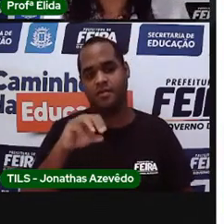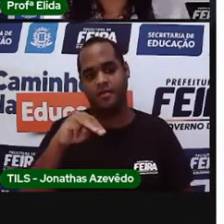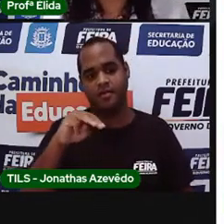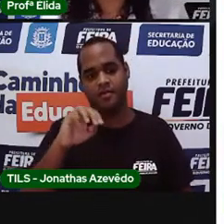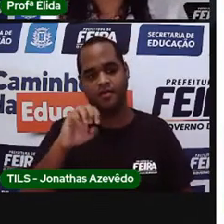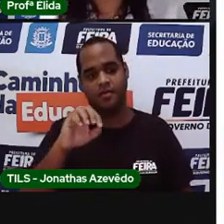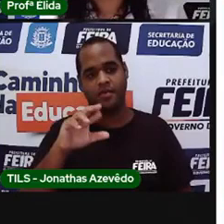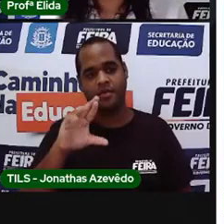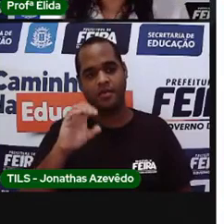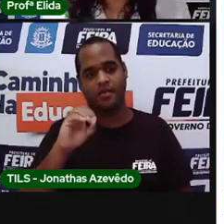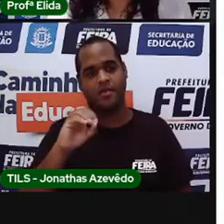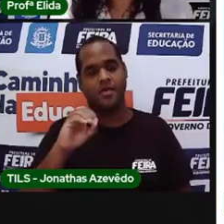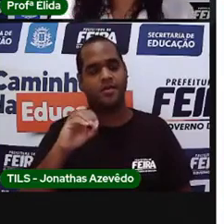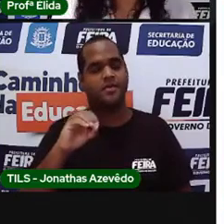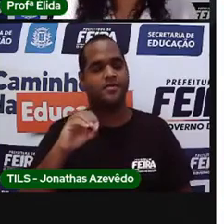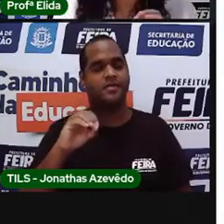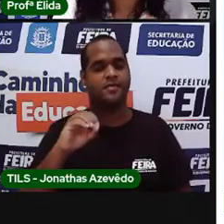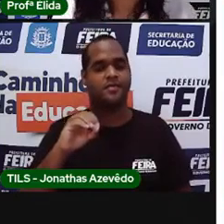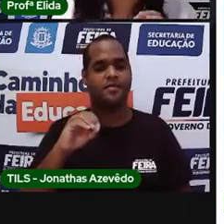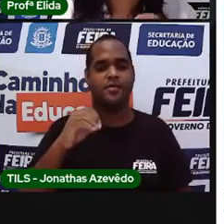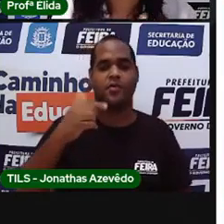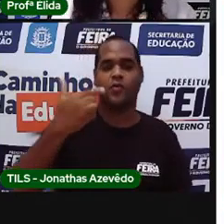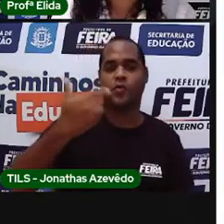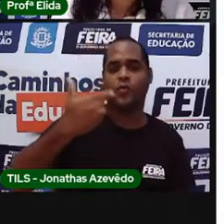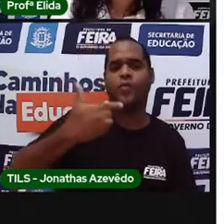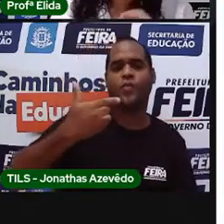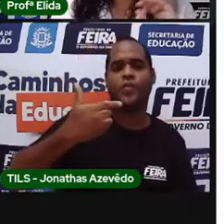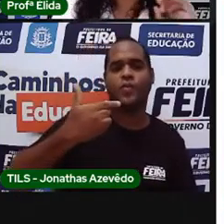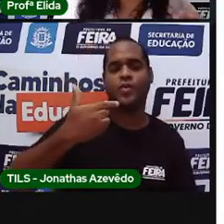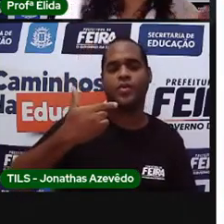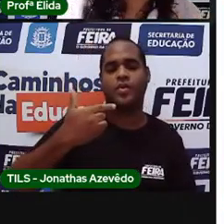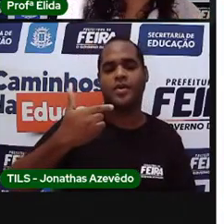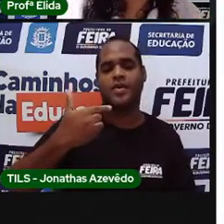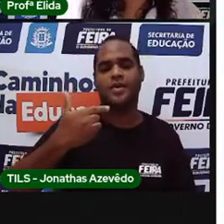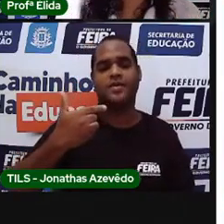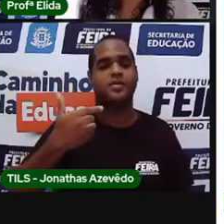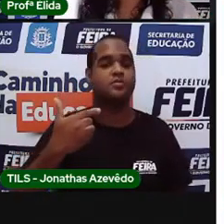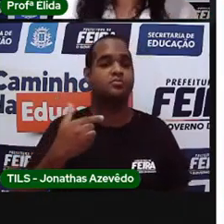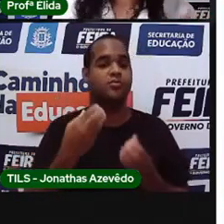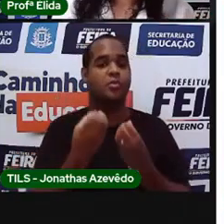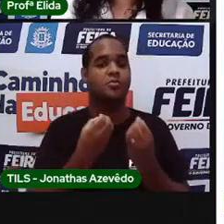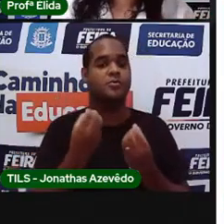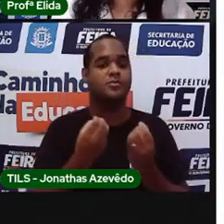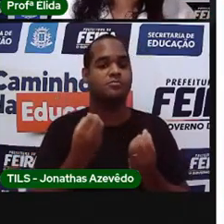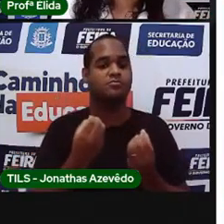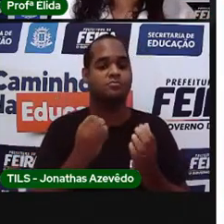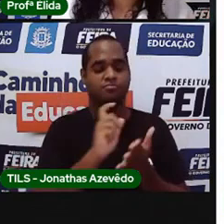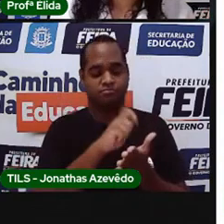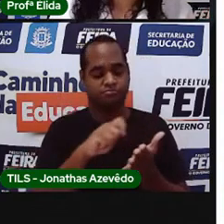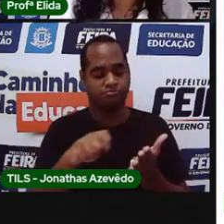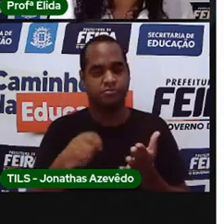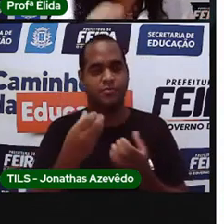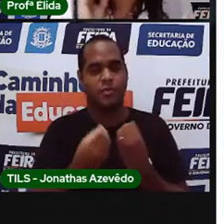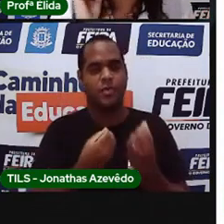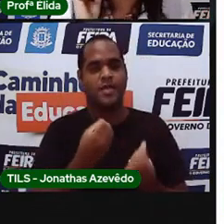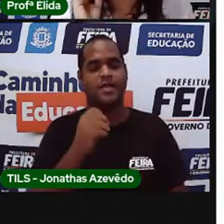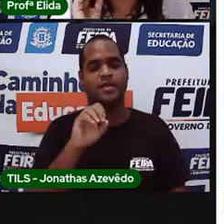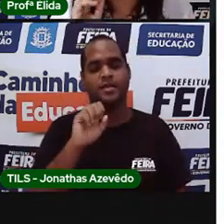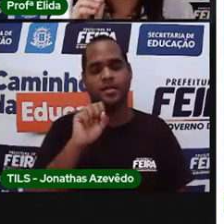Primeiro. E segundo. Como nós escrevemos? Segundo.